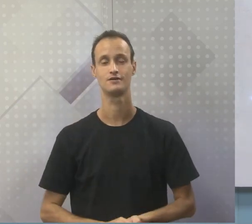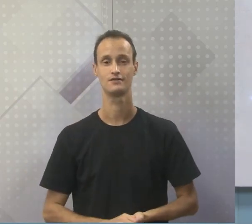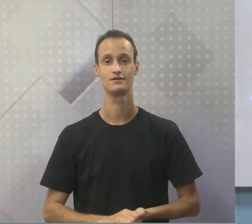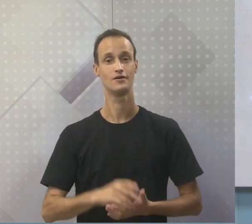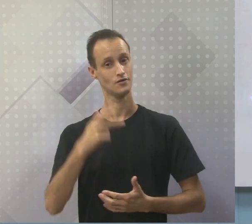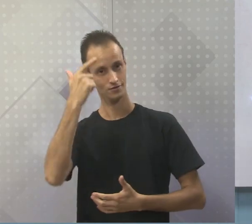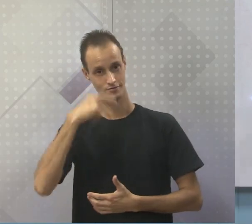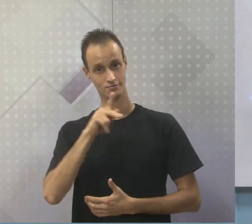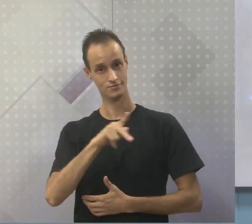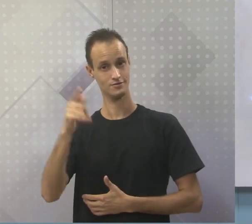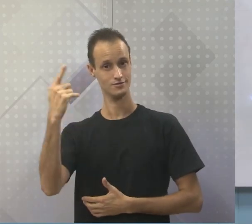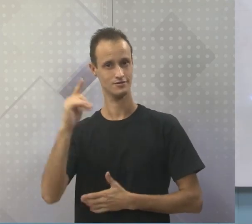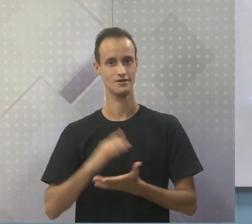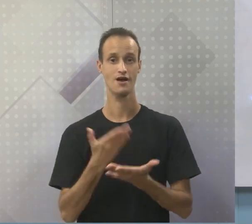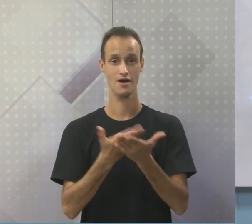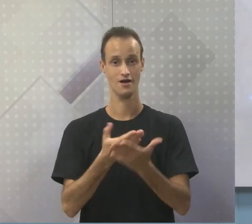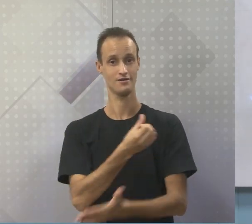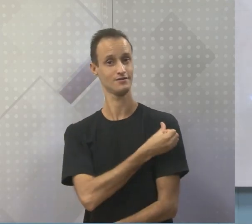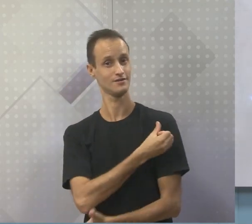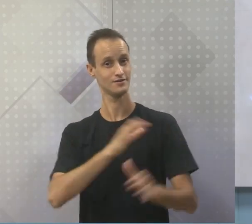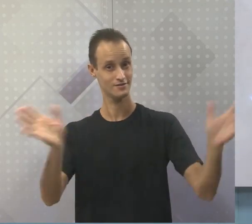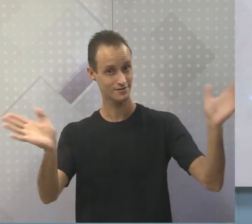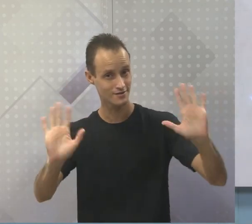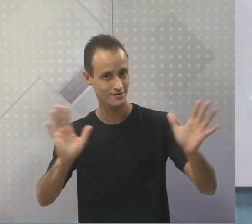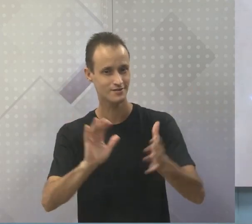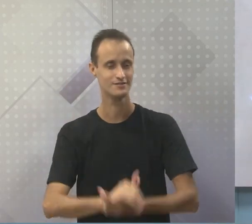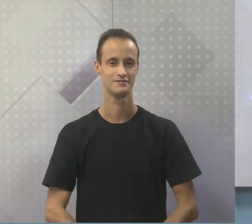de geografia, e essa foi a aula para o sexto ano. Valeu!